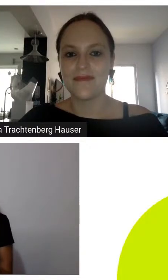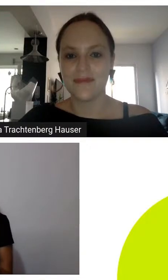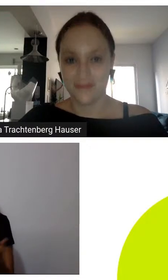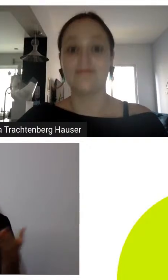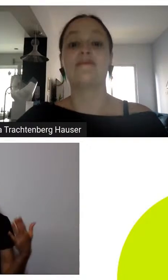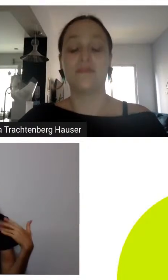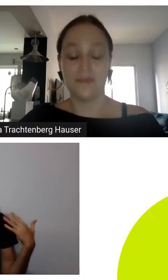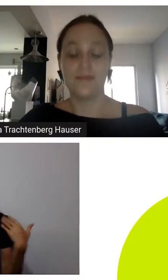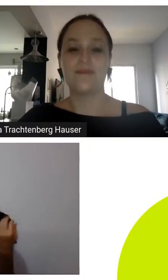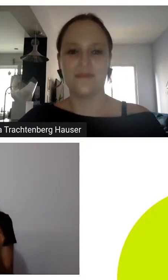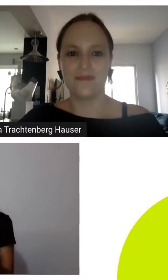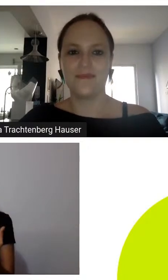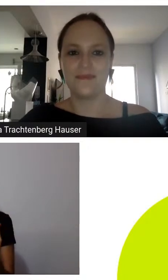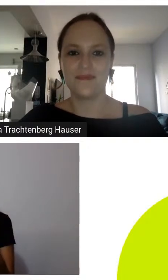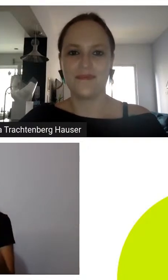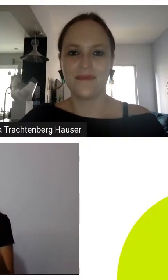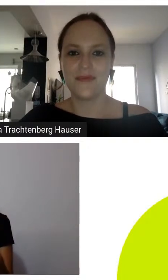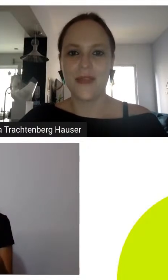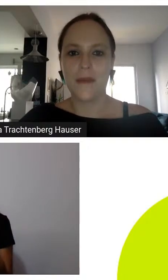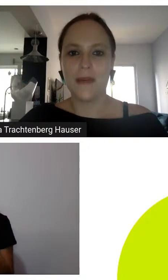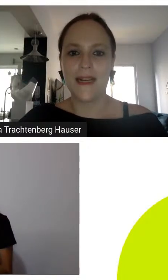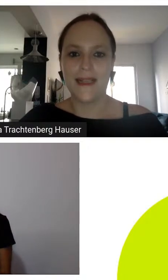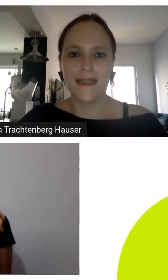das dificuldades que vivemos.